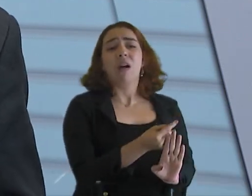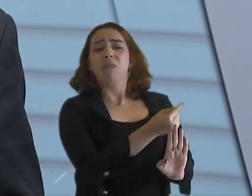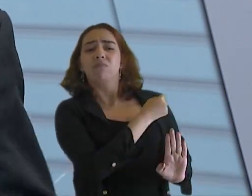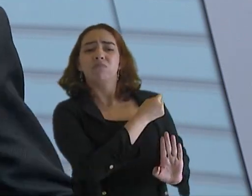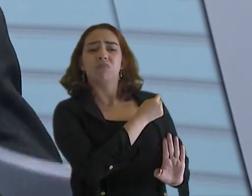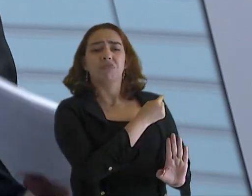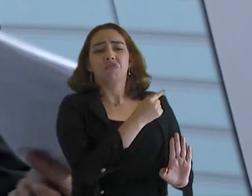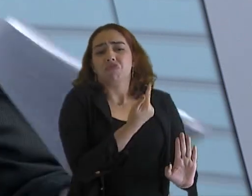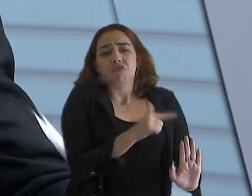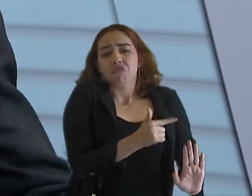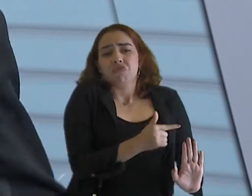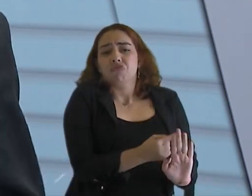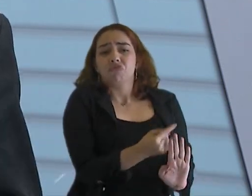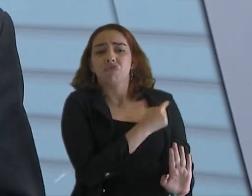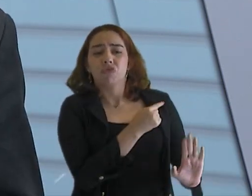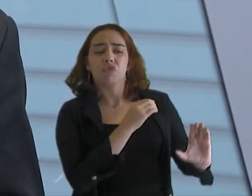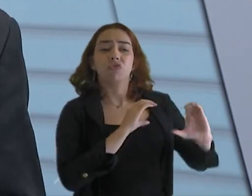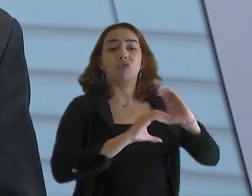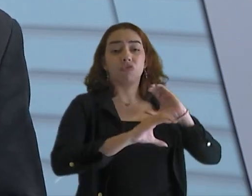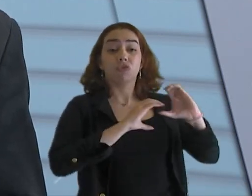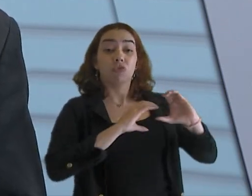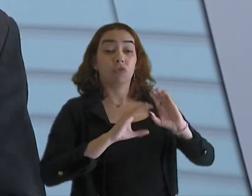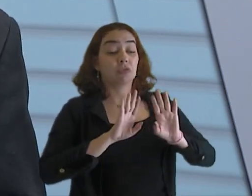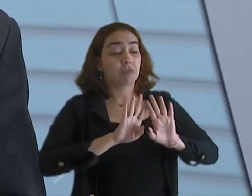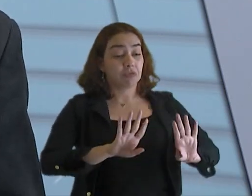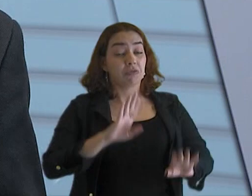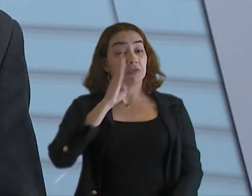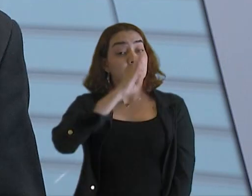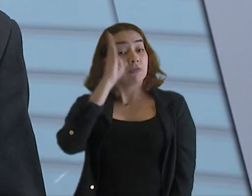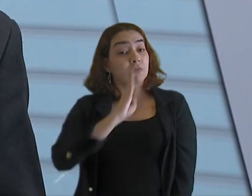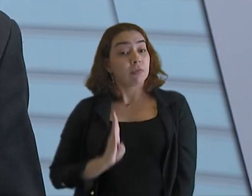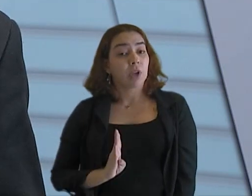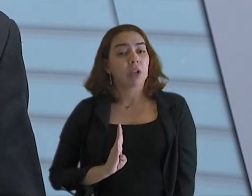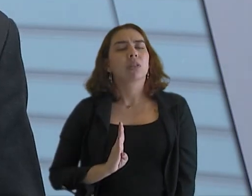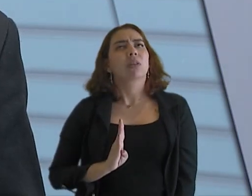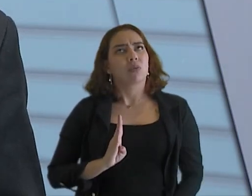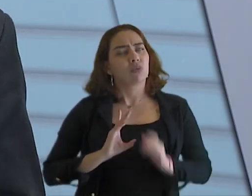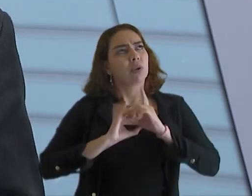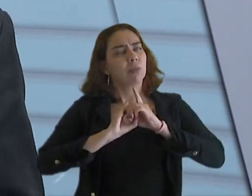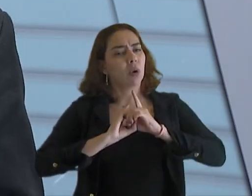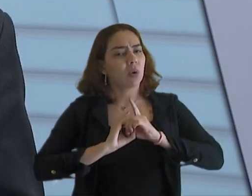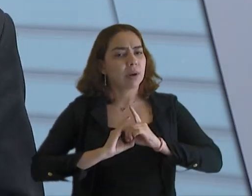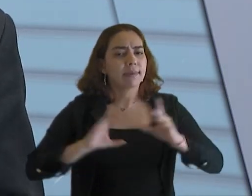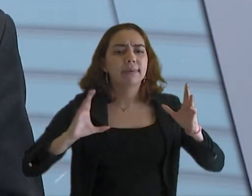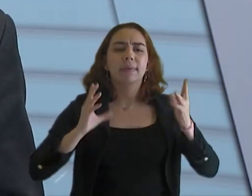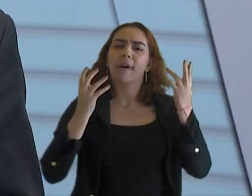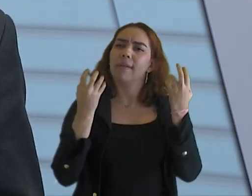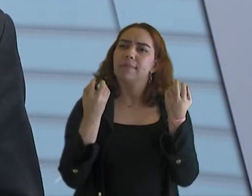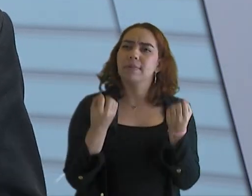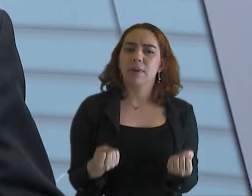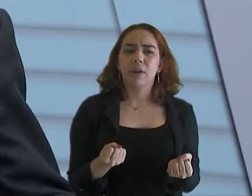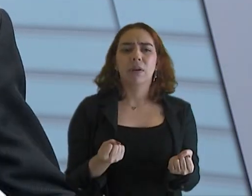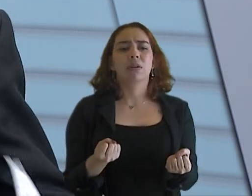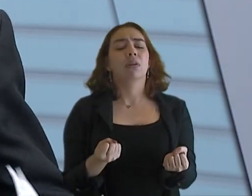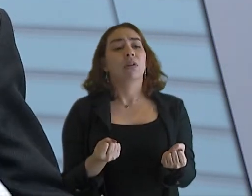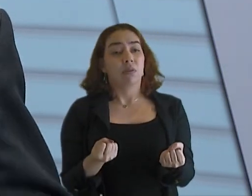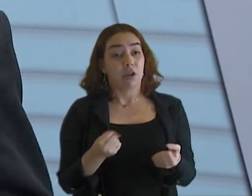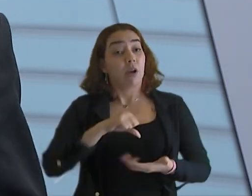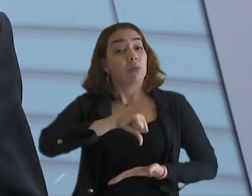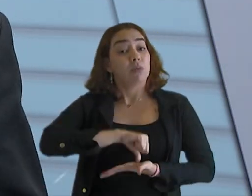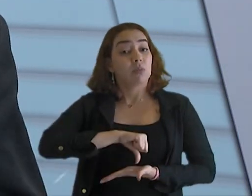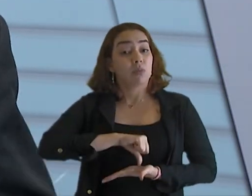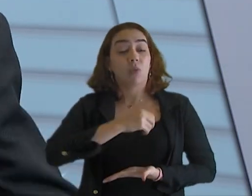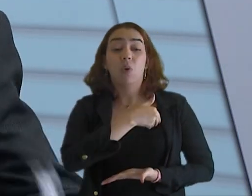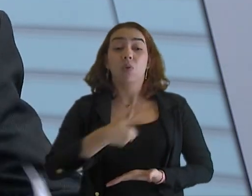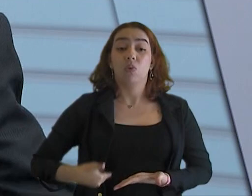O Brasil mudou, né? A exigência dos processos democráticos que exigem dos órgãos públicos transparência,